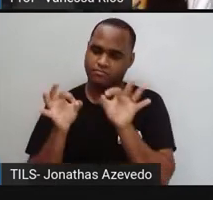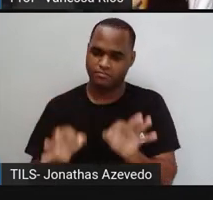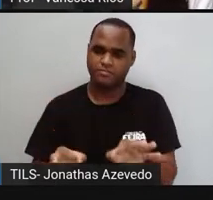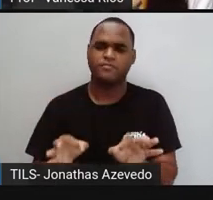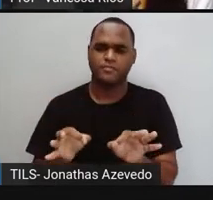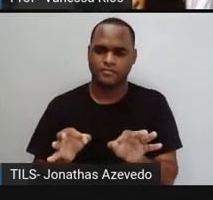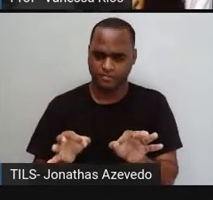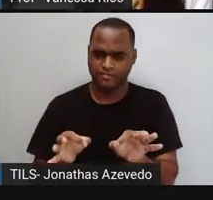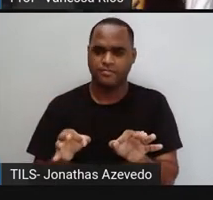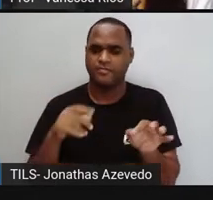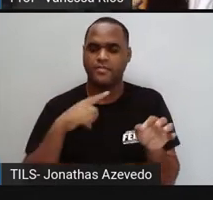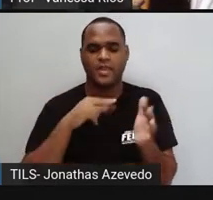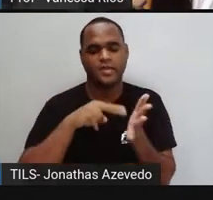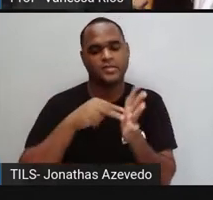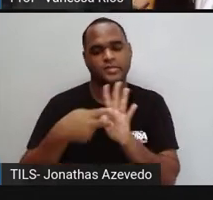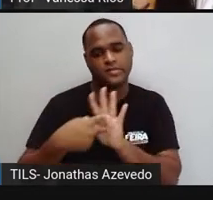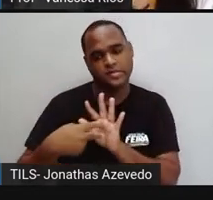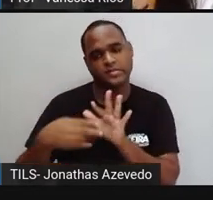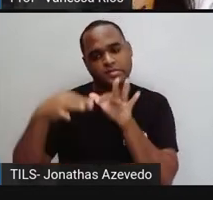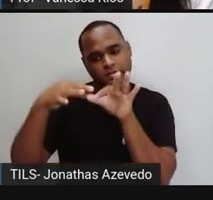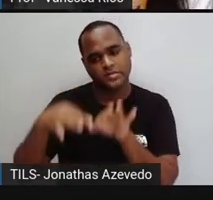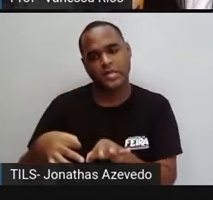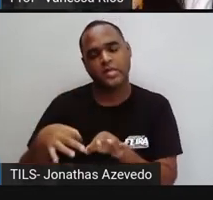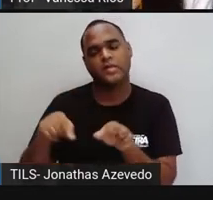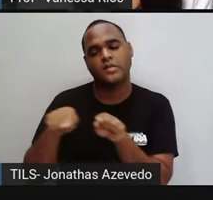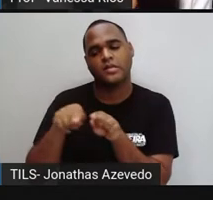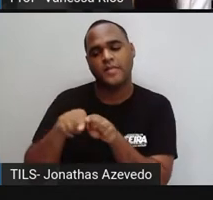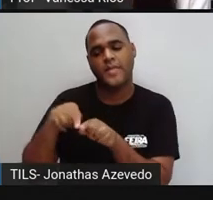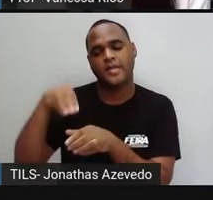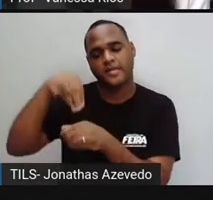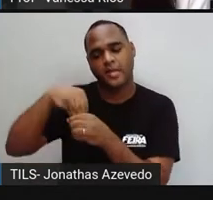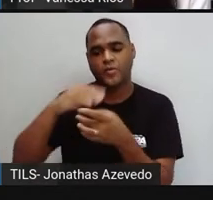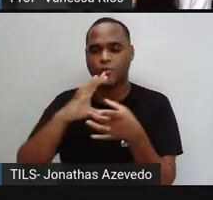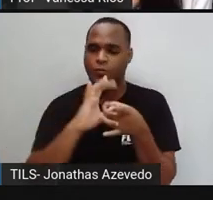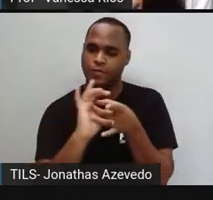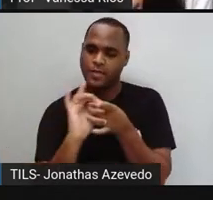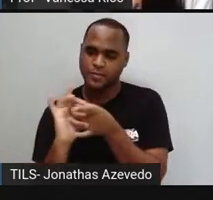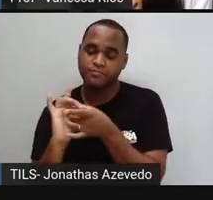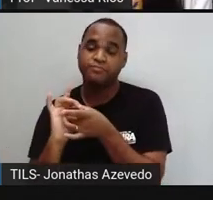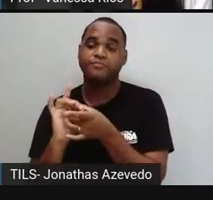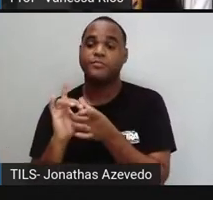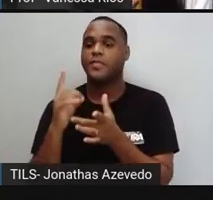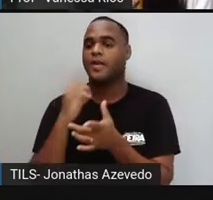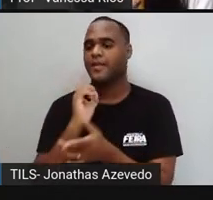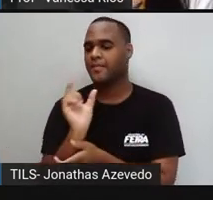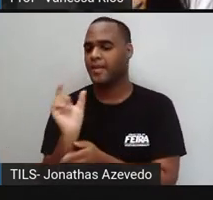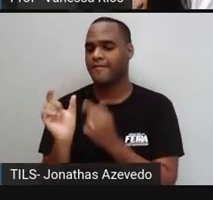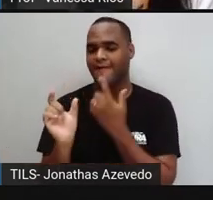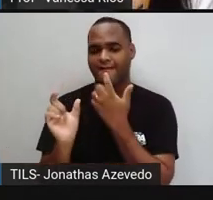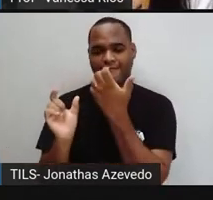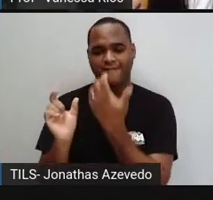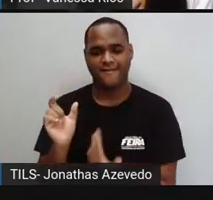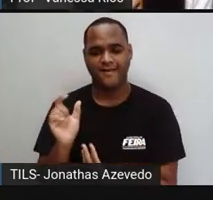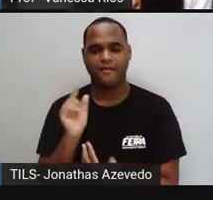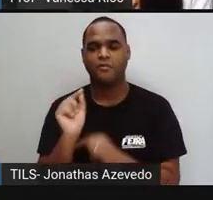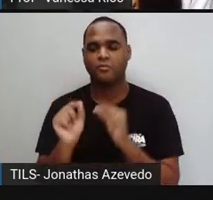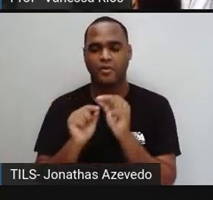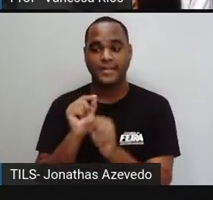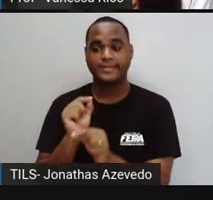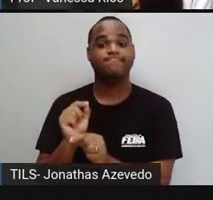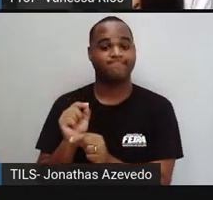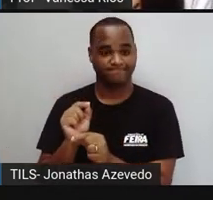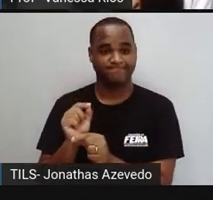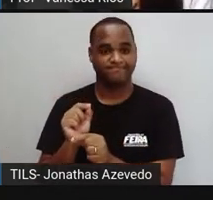o significado correto dentro de cada contexto, a pronúncia correta. Então,